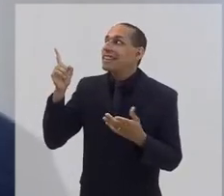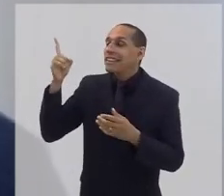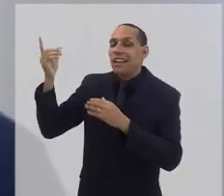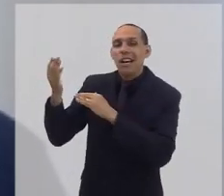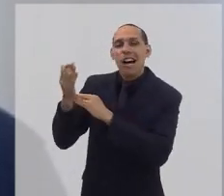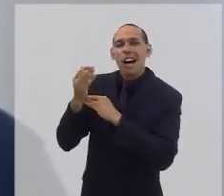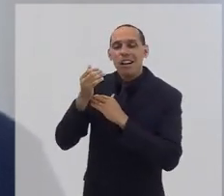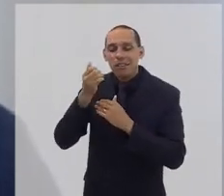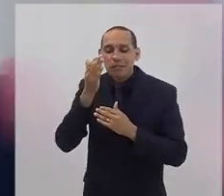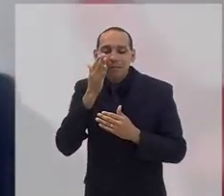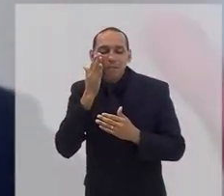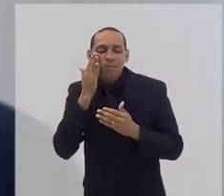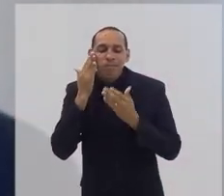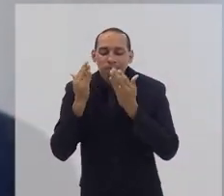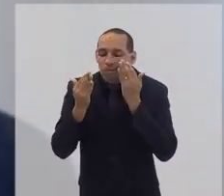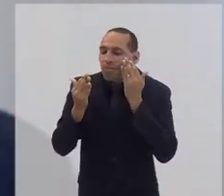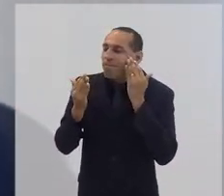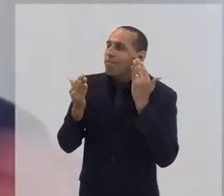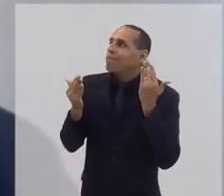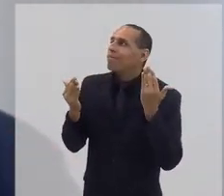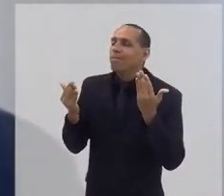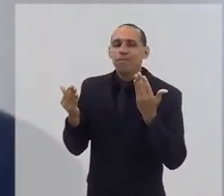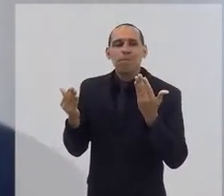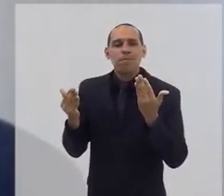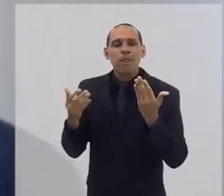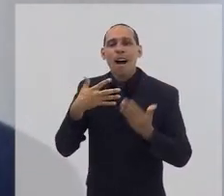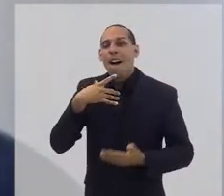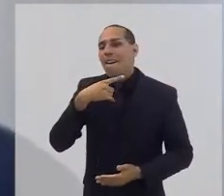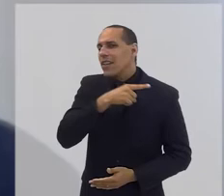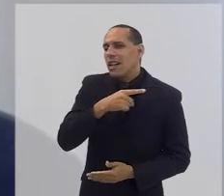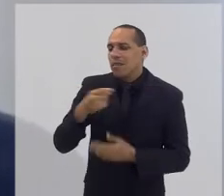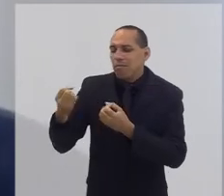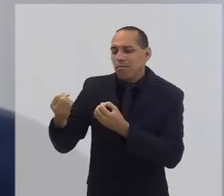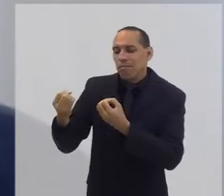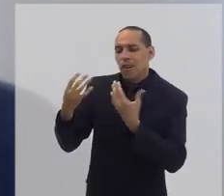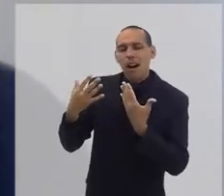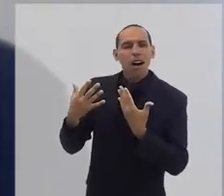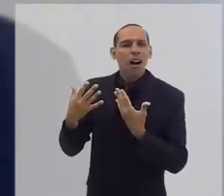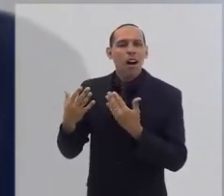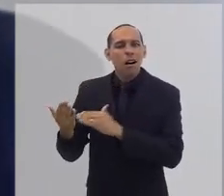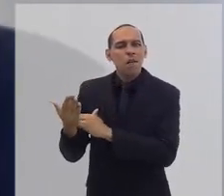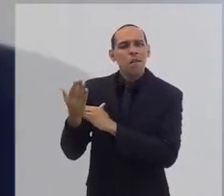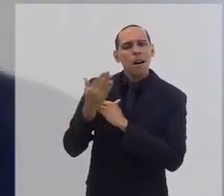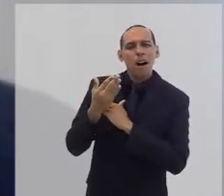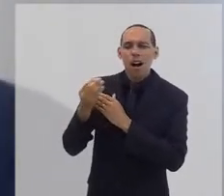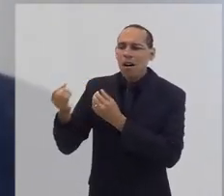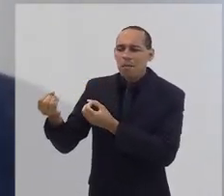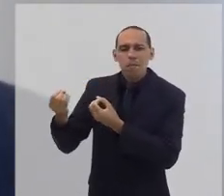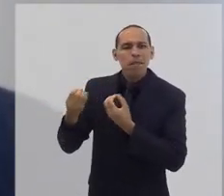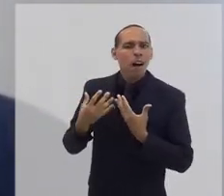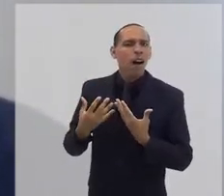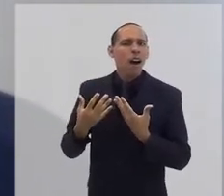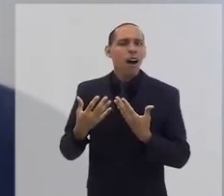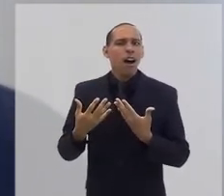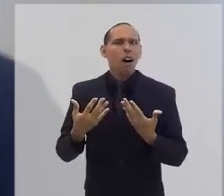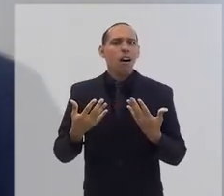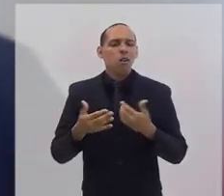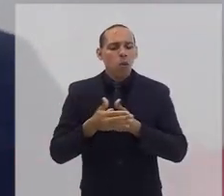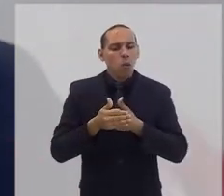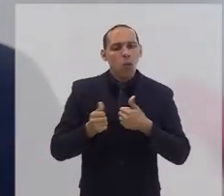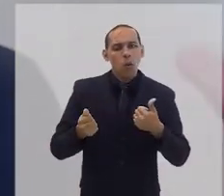consolo, de bondade e de valorização de tudo aquilo que eu tinha. Isso foi importante para